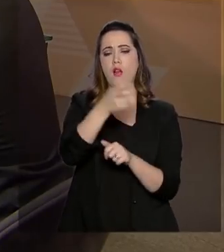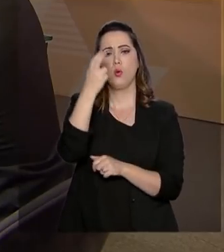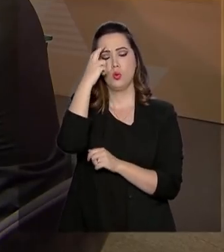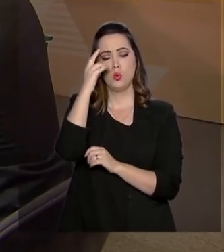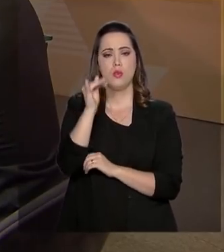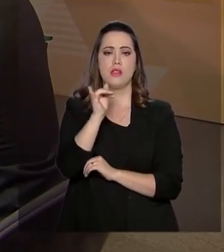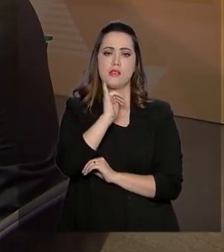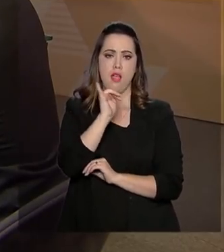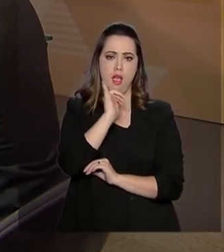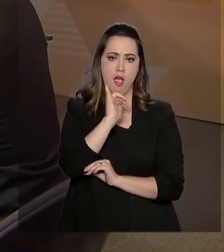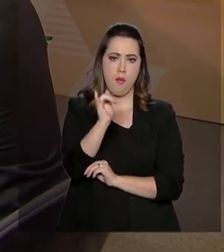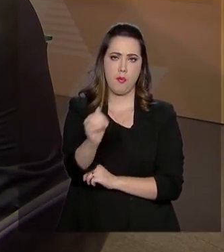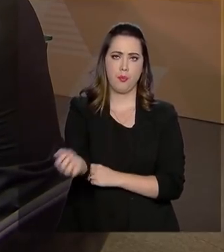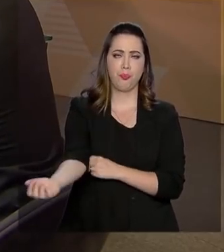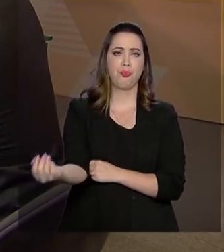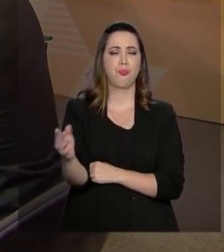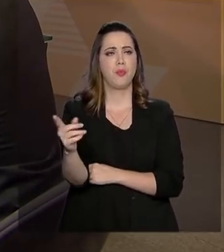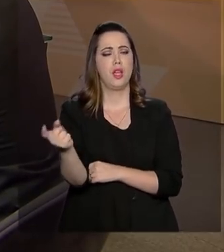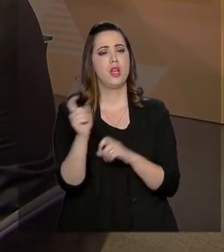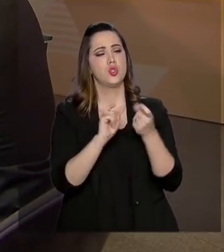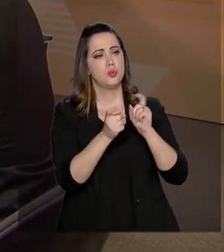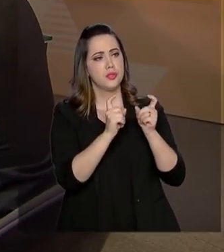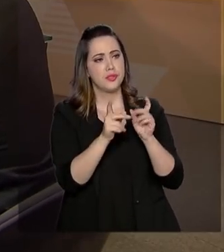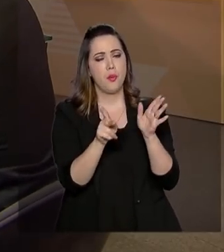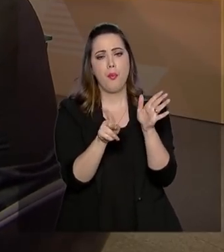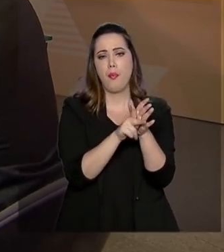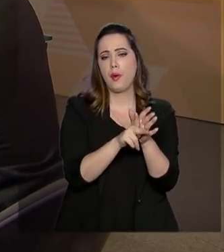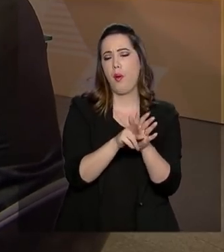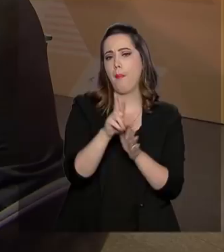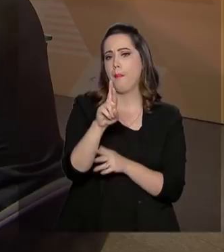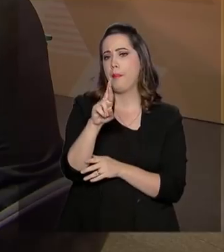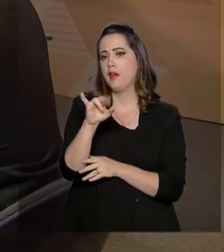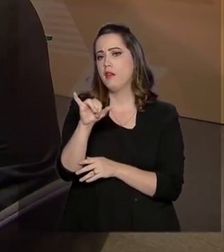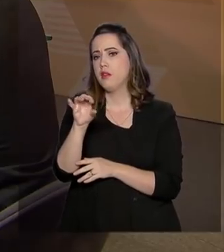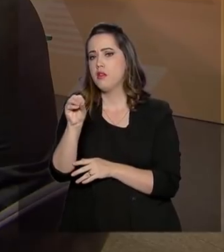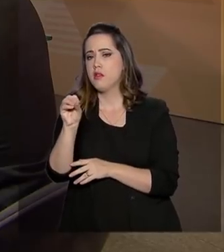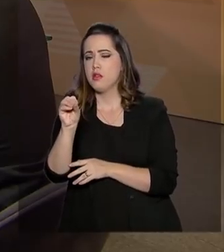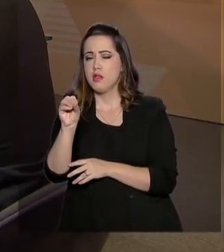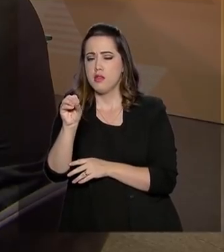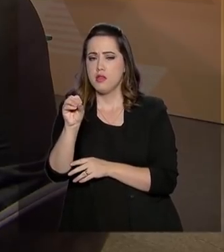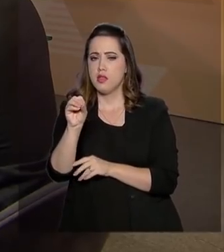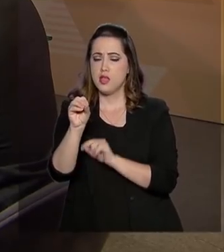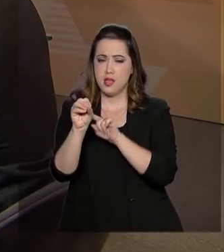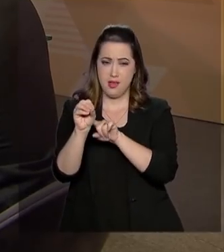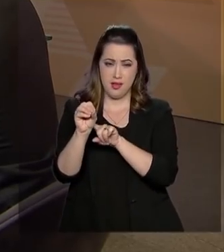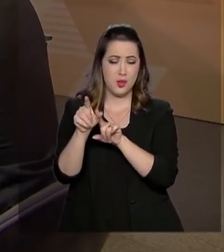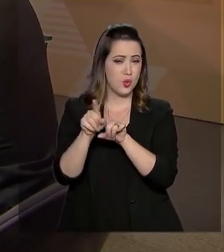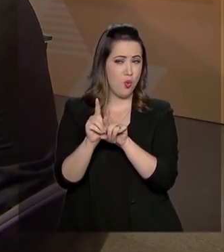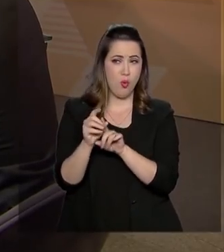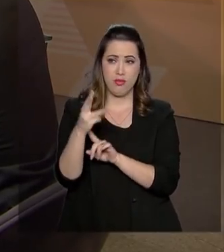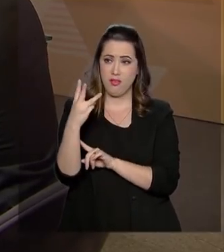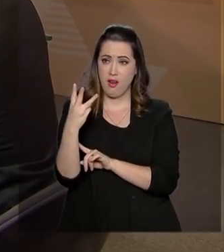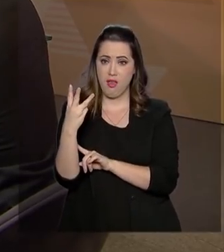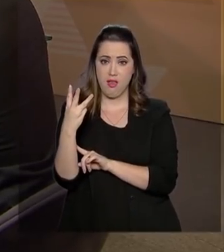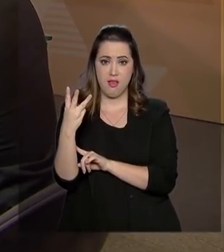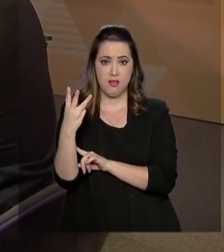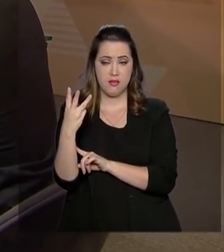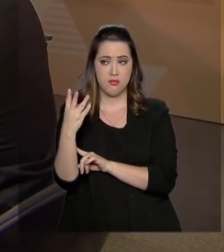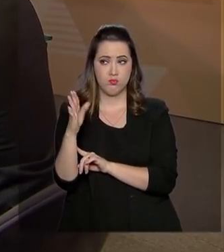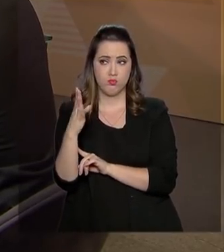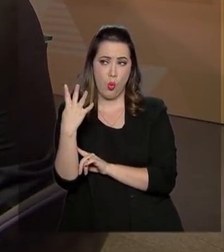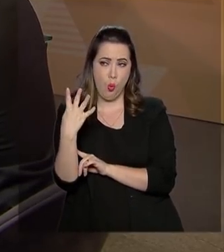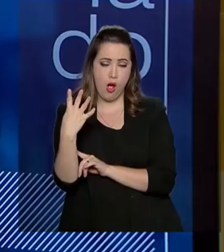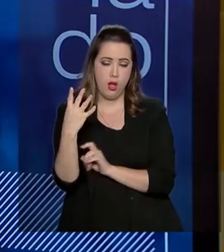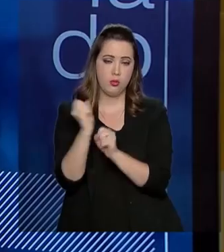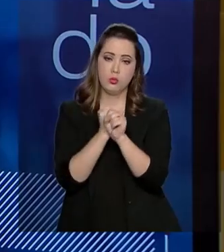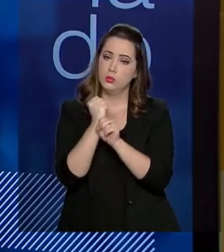gestão por meio de riscos, em menos de 3, 4 anos. Isso aí os estudos demonstram. Então, a gente está iniciando